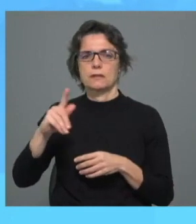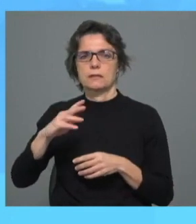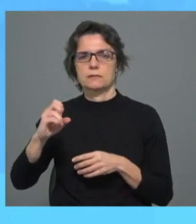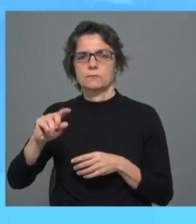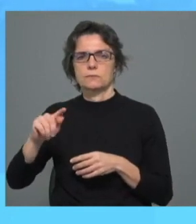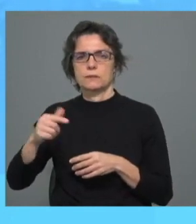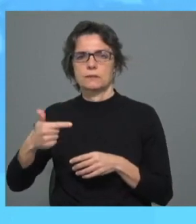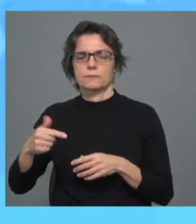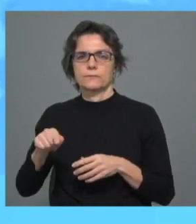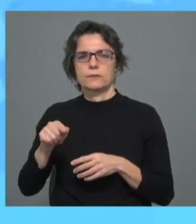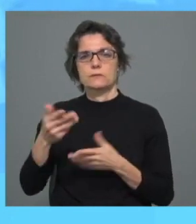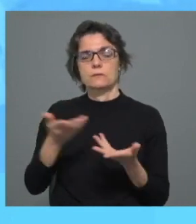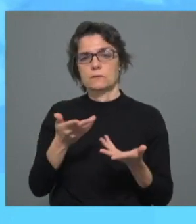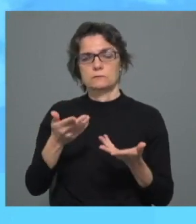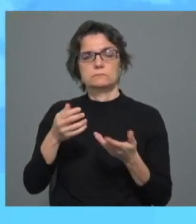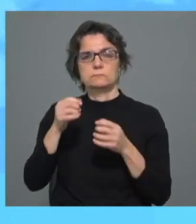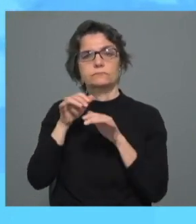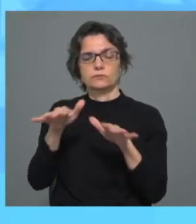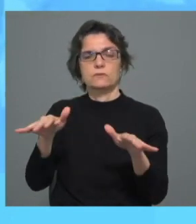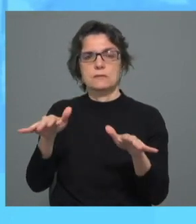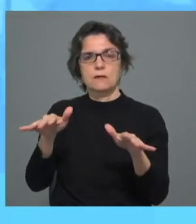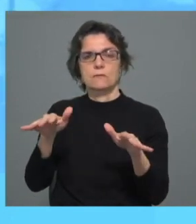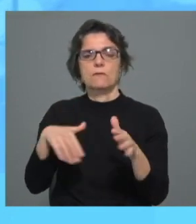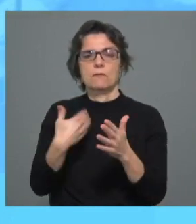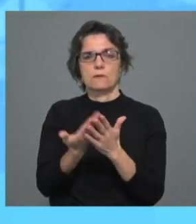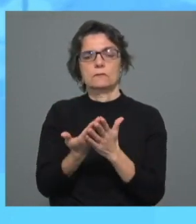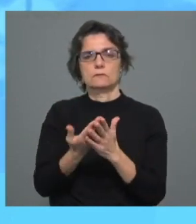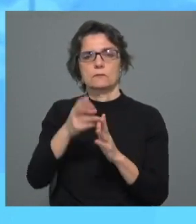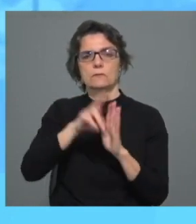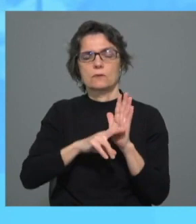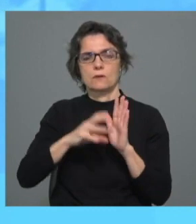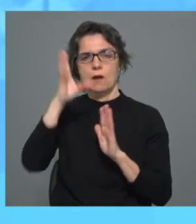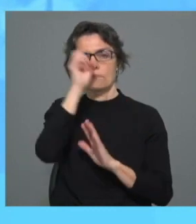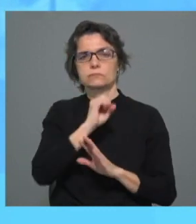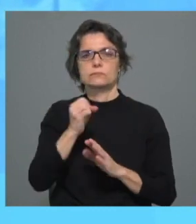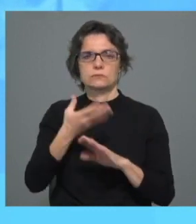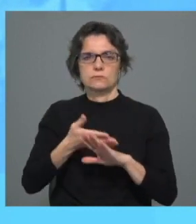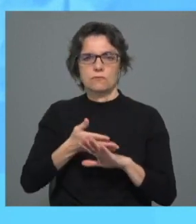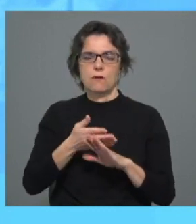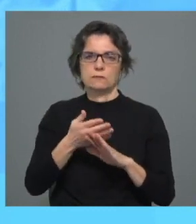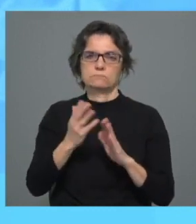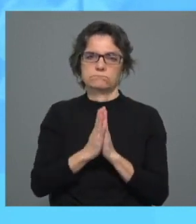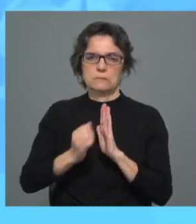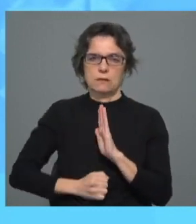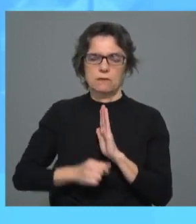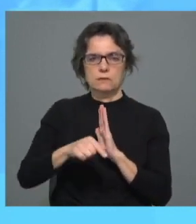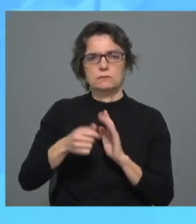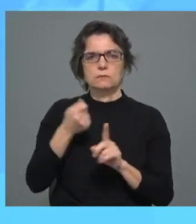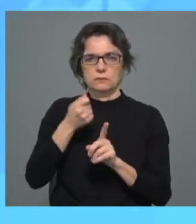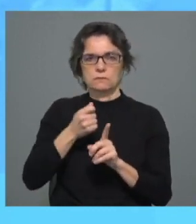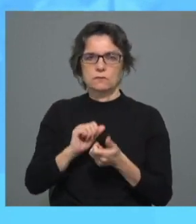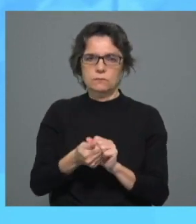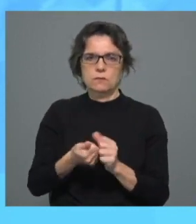Agora, os efeitos da divulgação do relatório sobre os abusos sexuais na Igreja Católica, um desafio à mudança, a